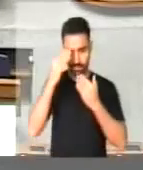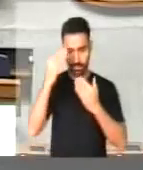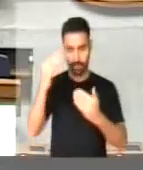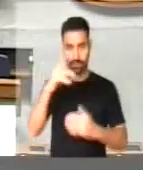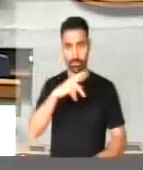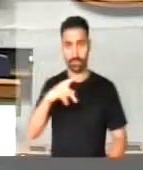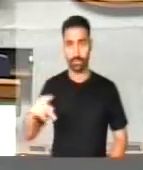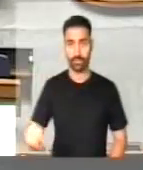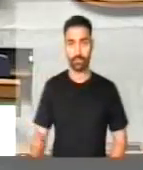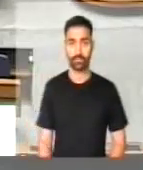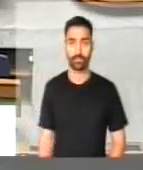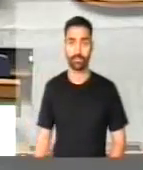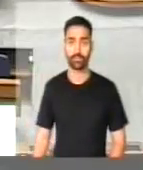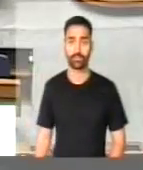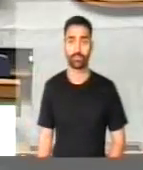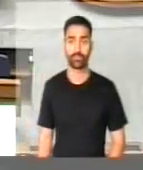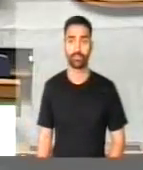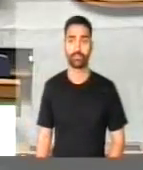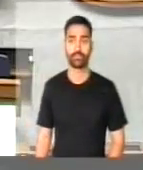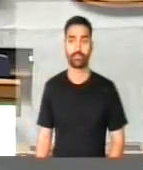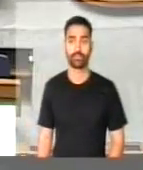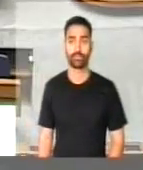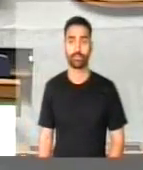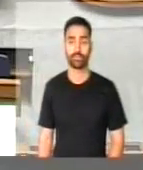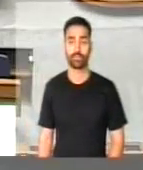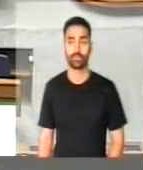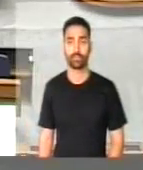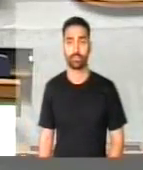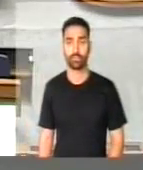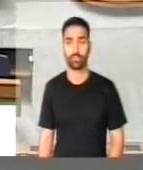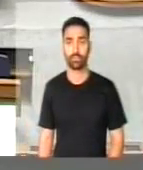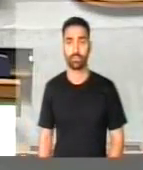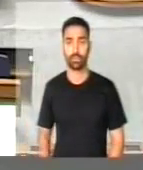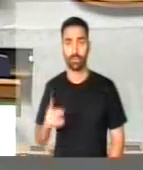Póximo inscrito, deputada Kiko Watt.